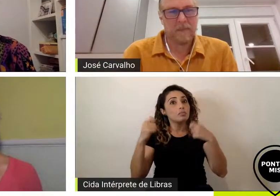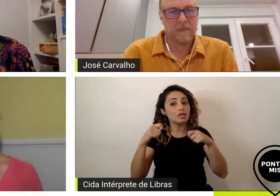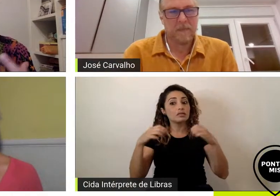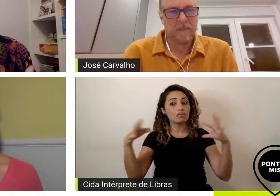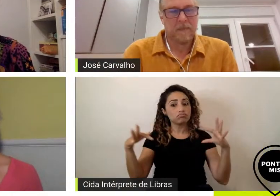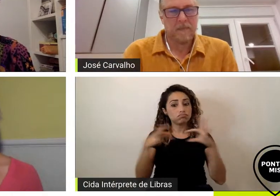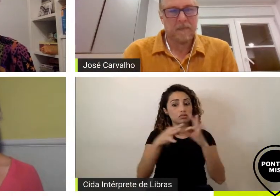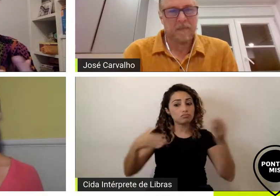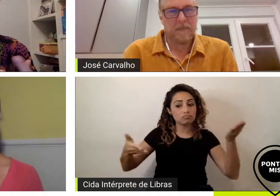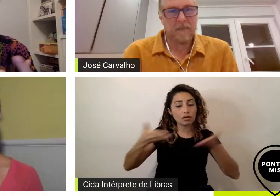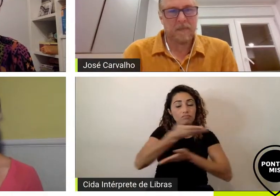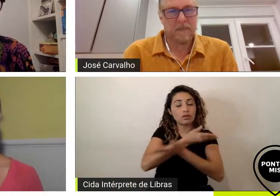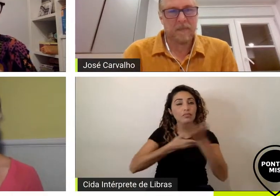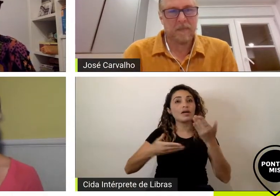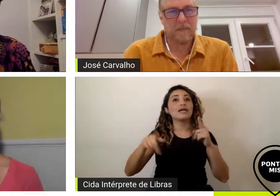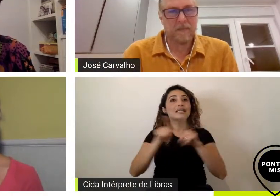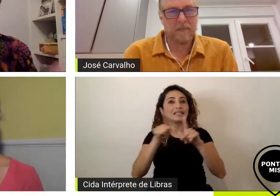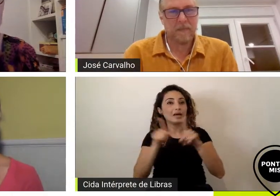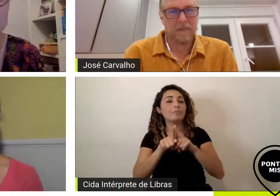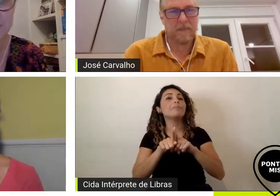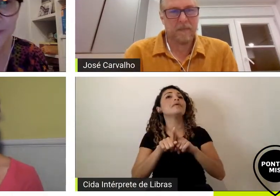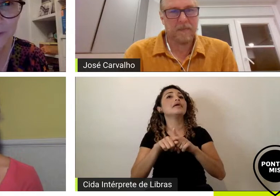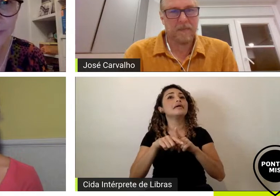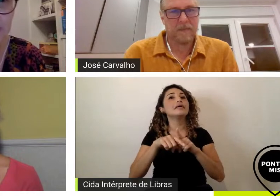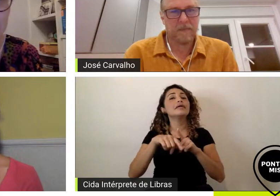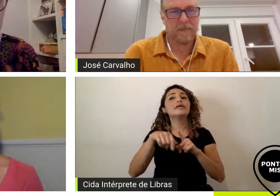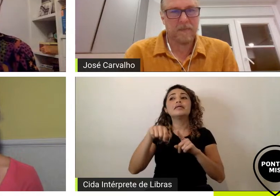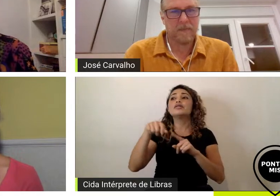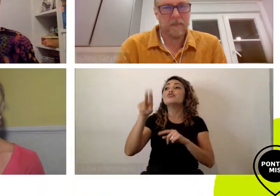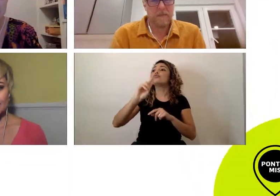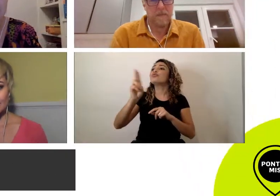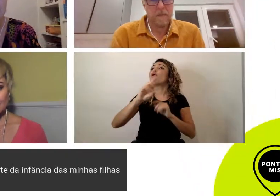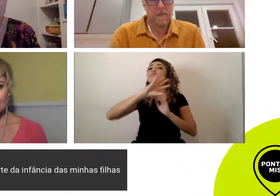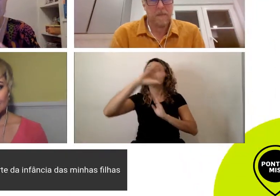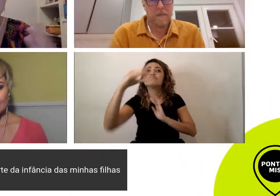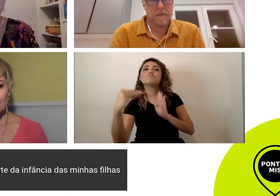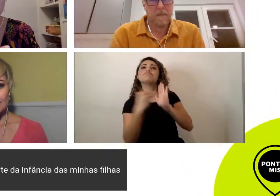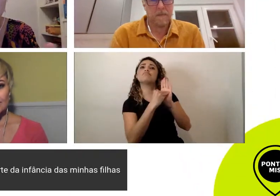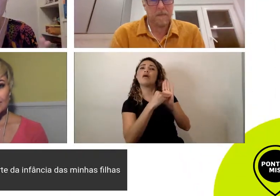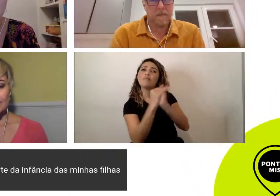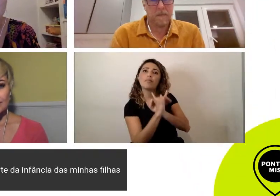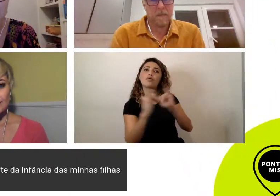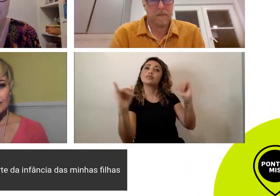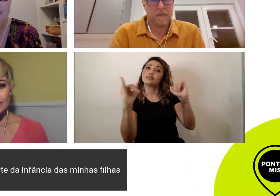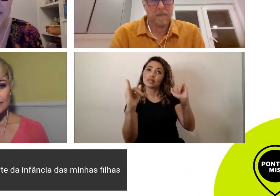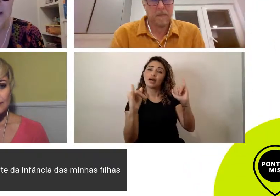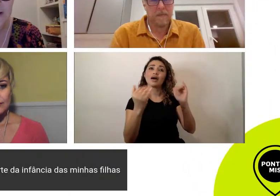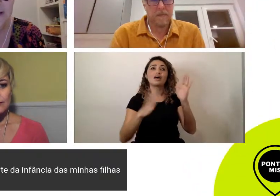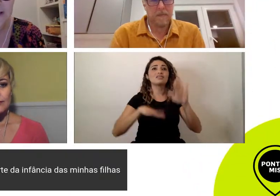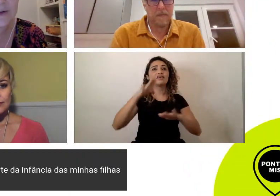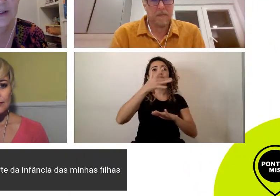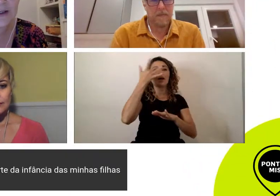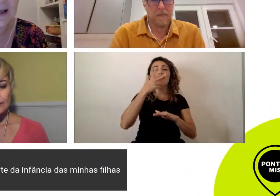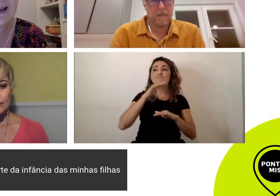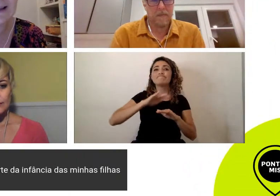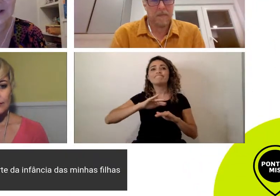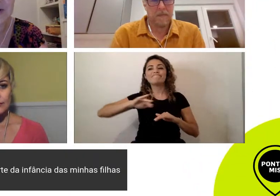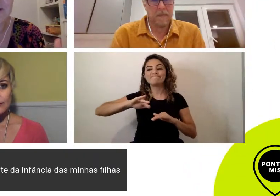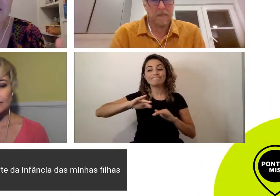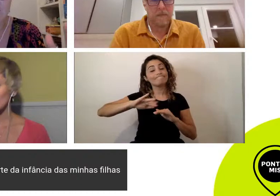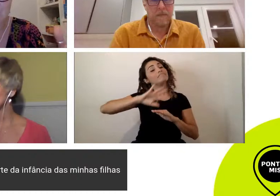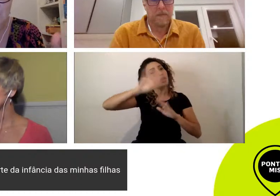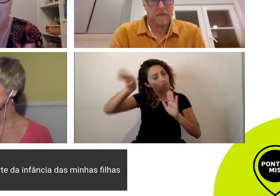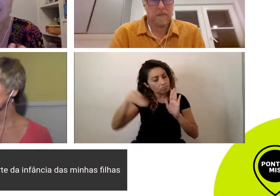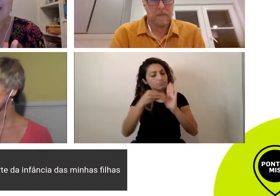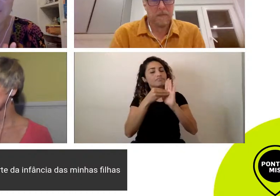quando a fala de crédito o nome conhecer quem são essas pessoas por trás desse trabalho também que acabam ficando um pouco ocultas então eu acho que além